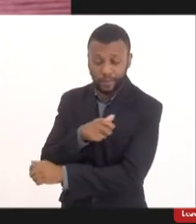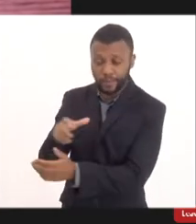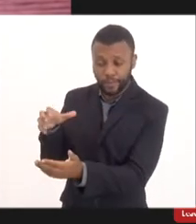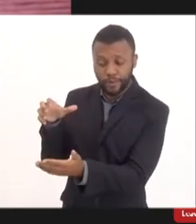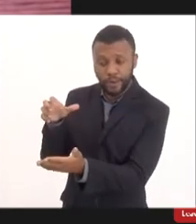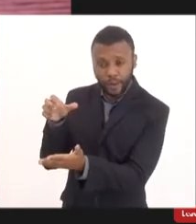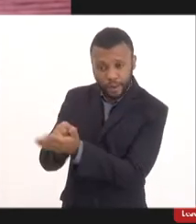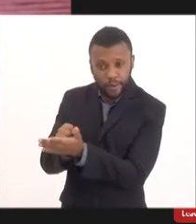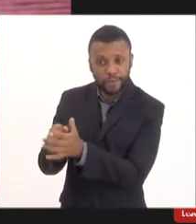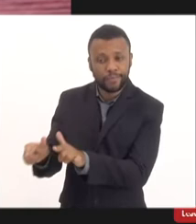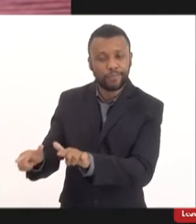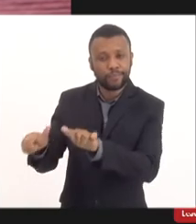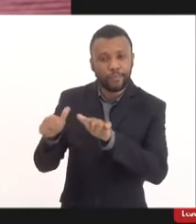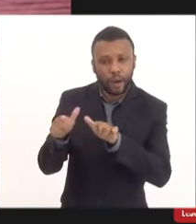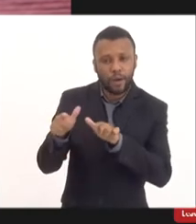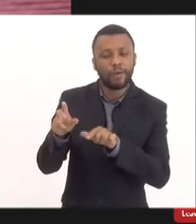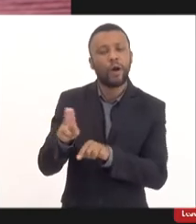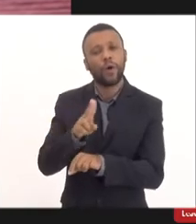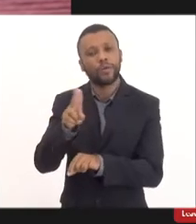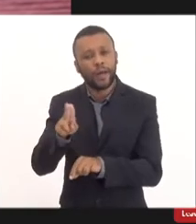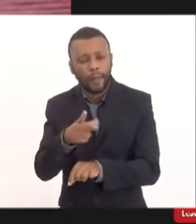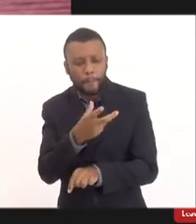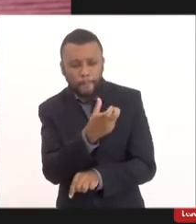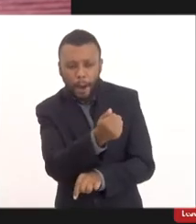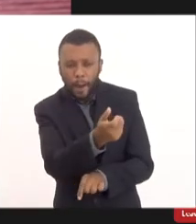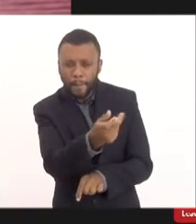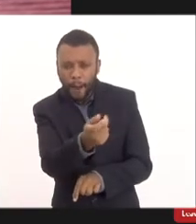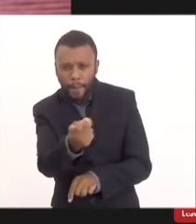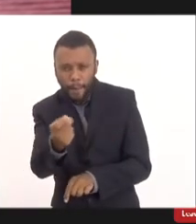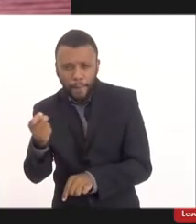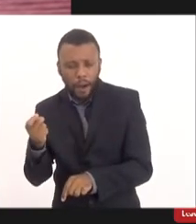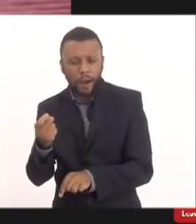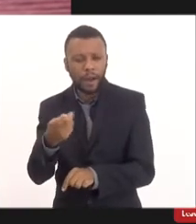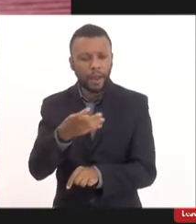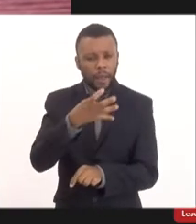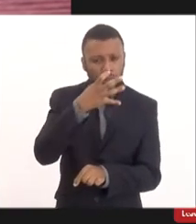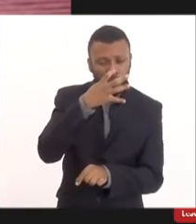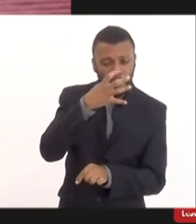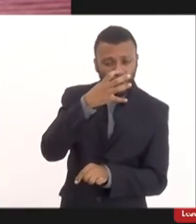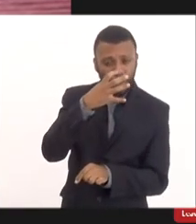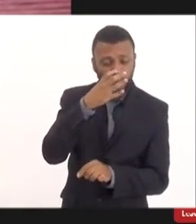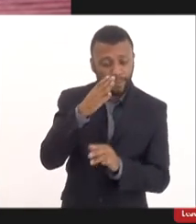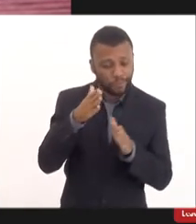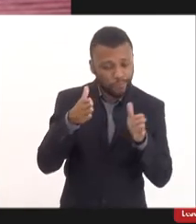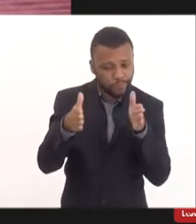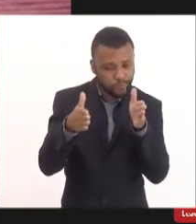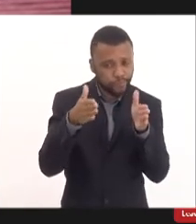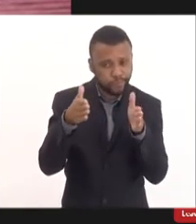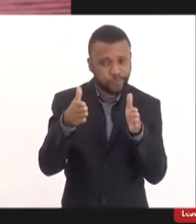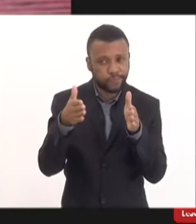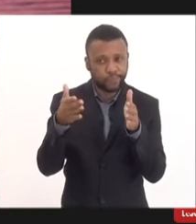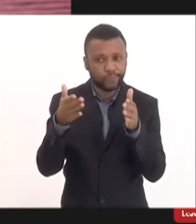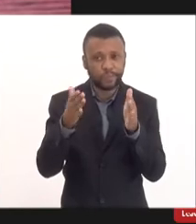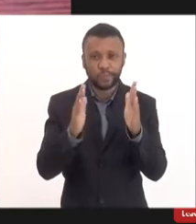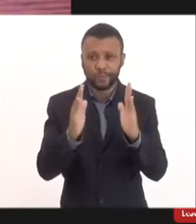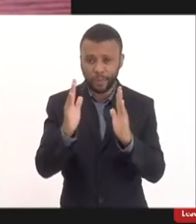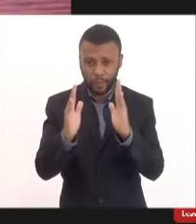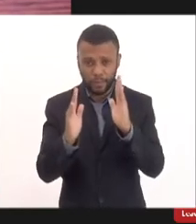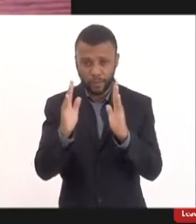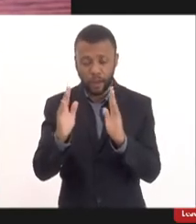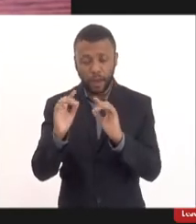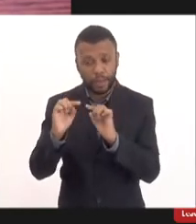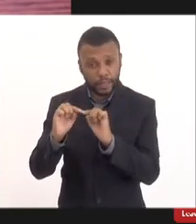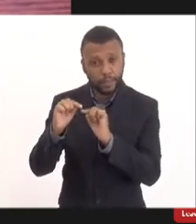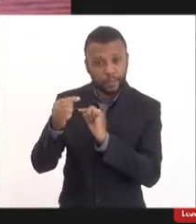utilizada e se observou que os eventos adversos na fase como a doutora que me antecedeu falou na fase de pós-marketing ou